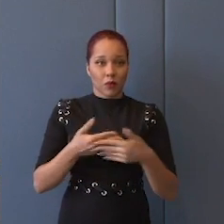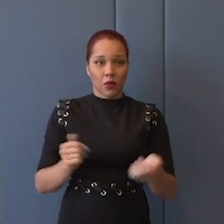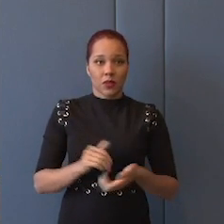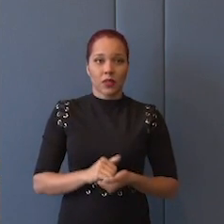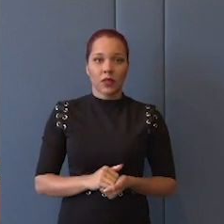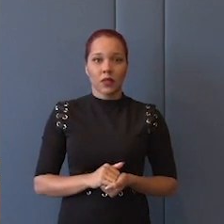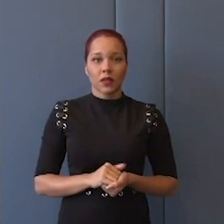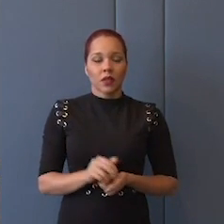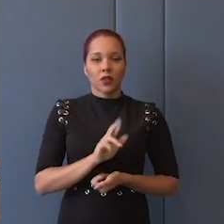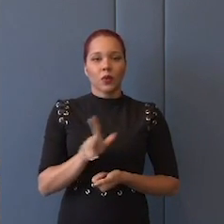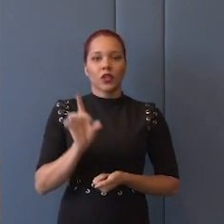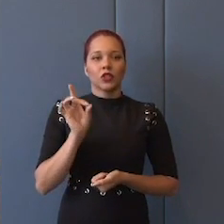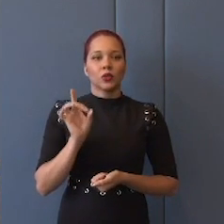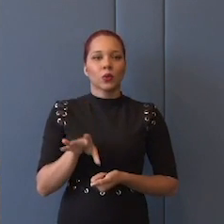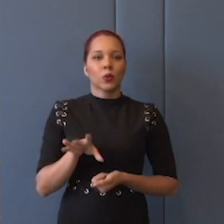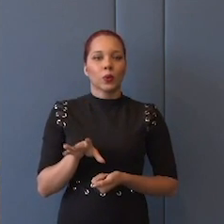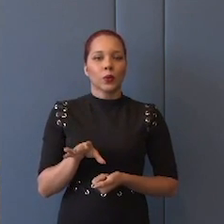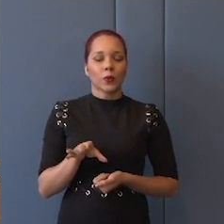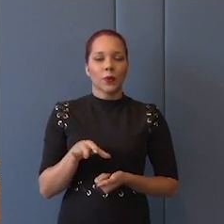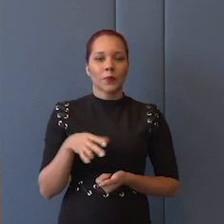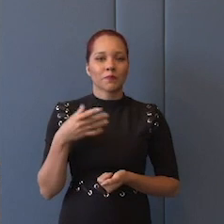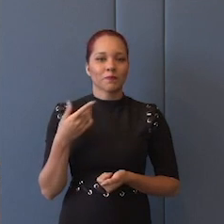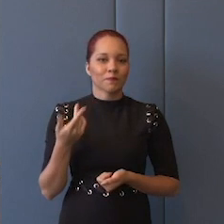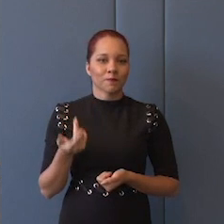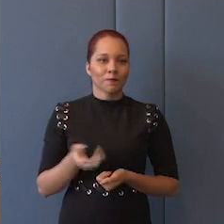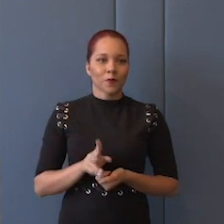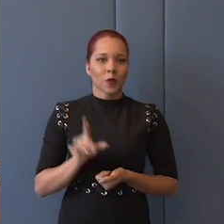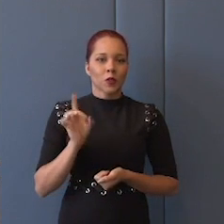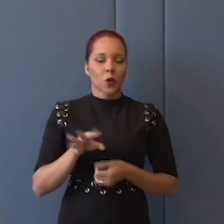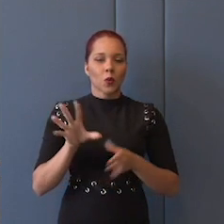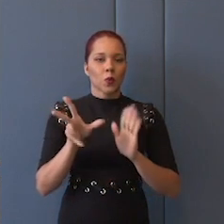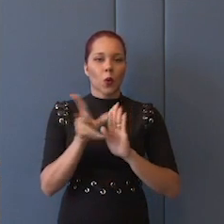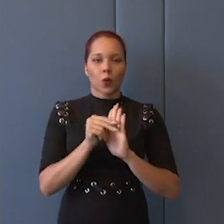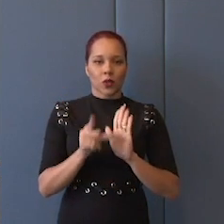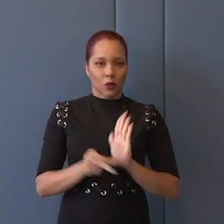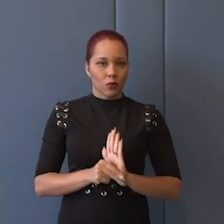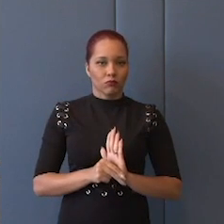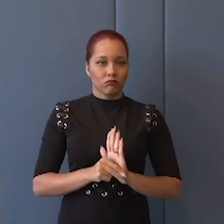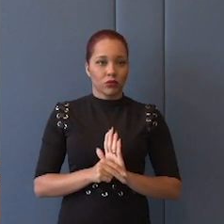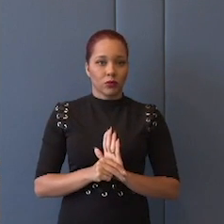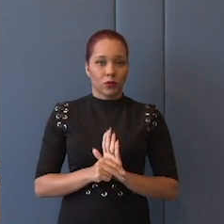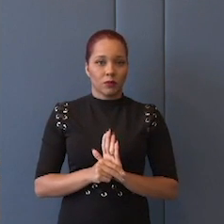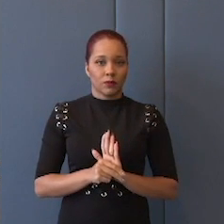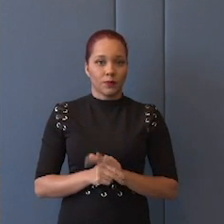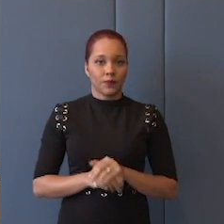E não como um conteúdo, como um determinante.